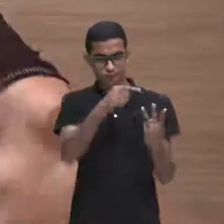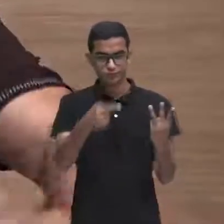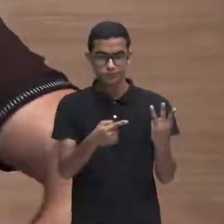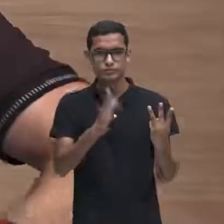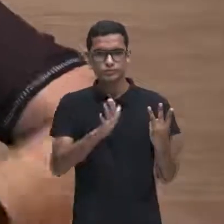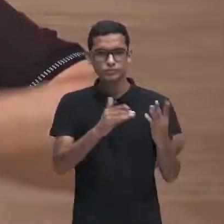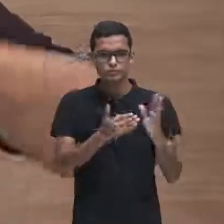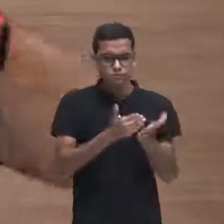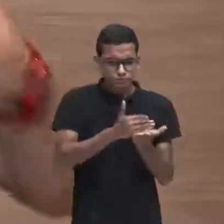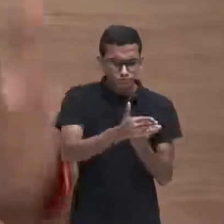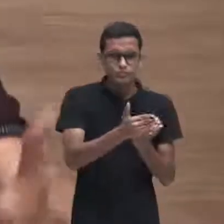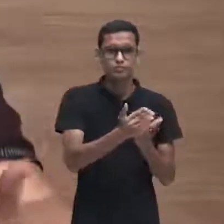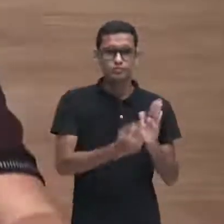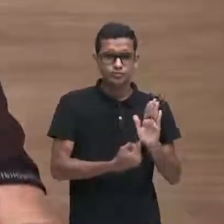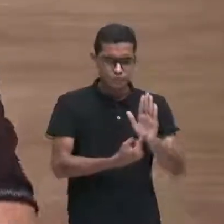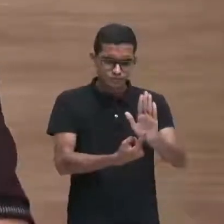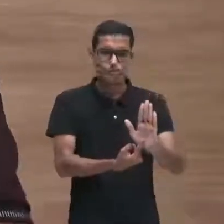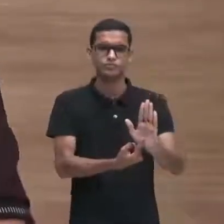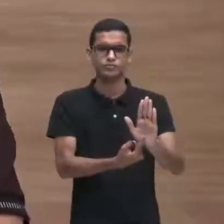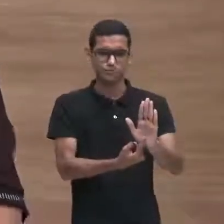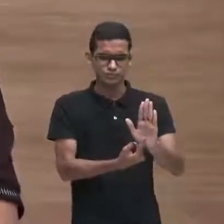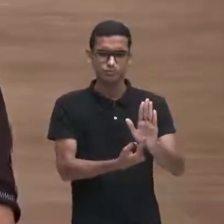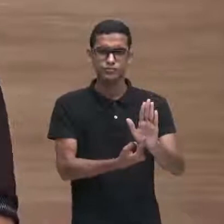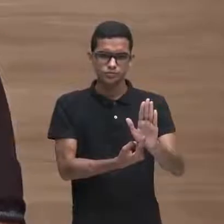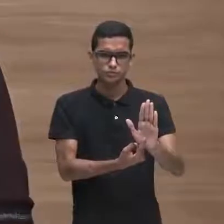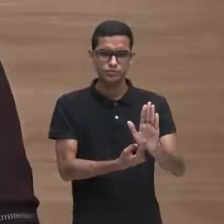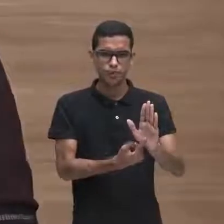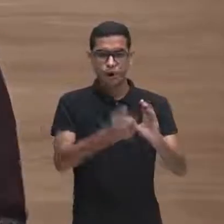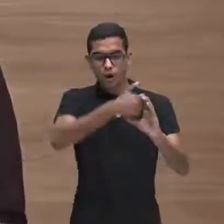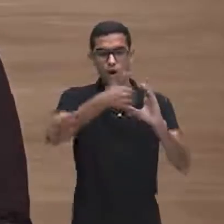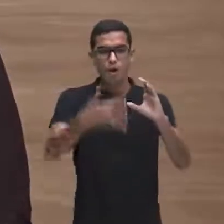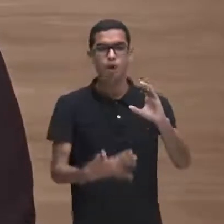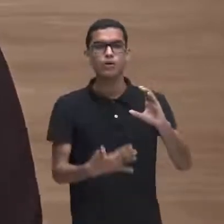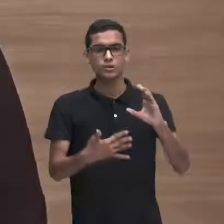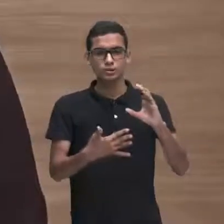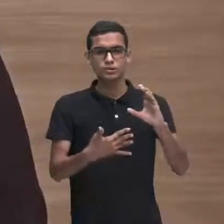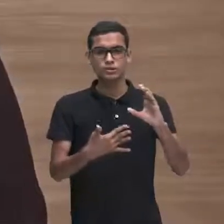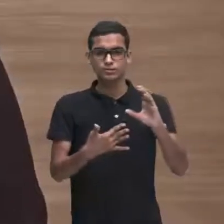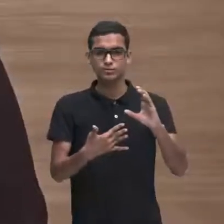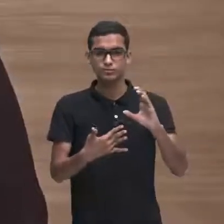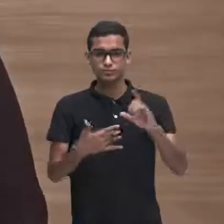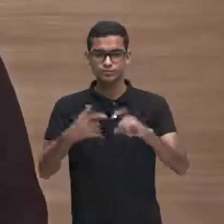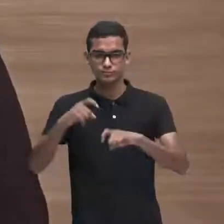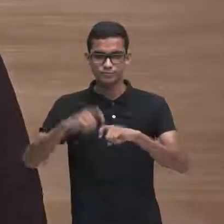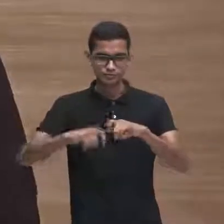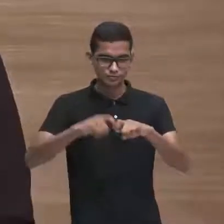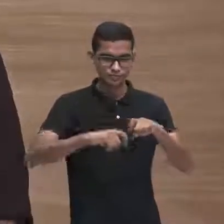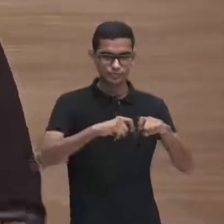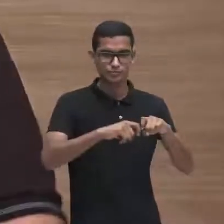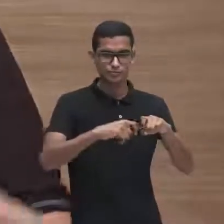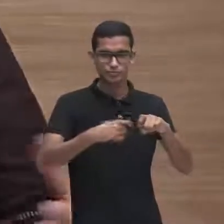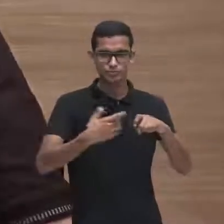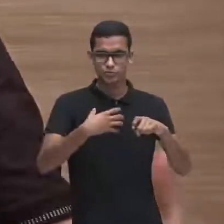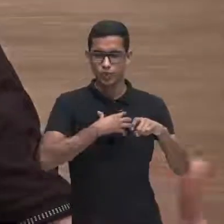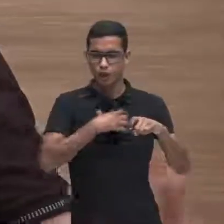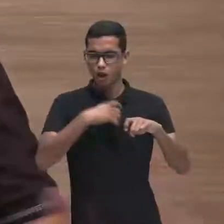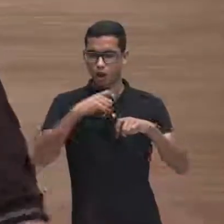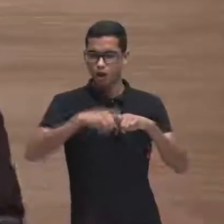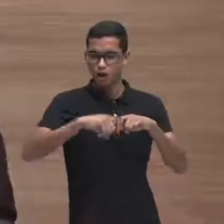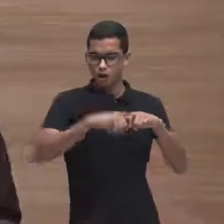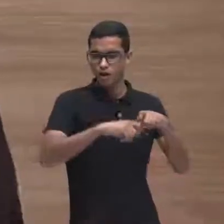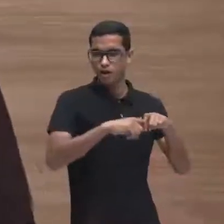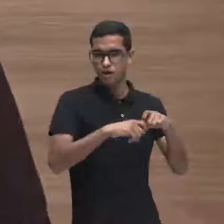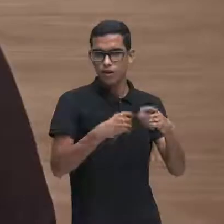apresentando obviamente começam a apresentar os caracteres sexuais secundários são os pelos que